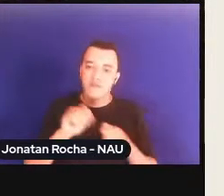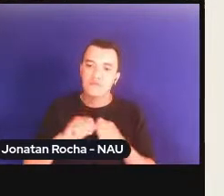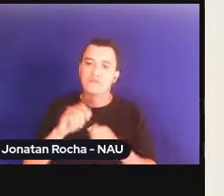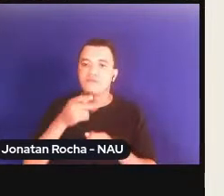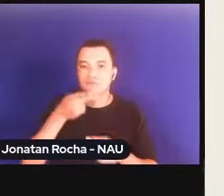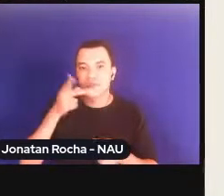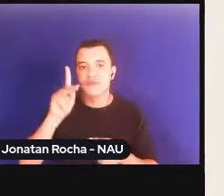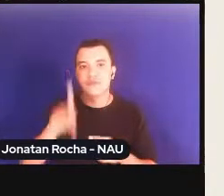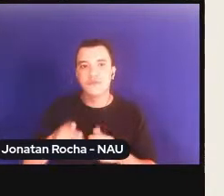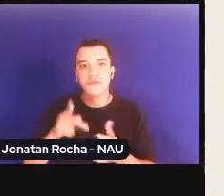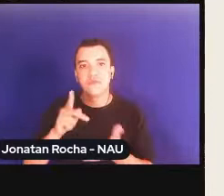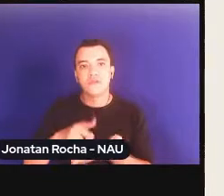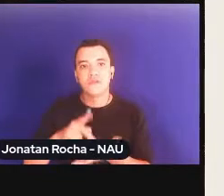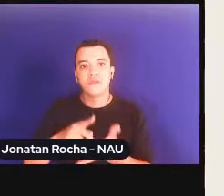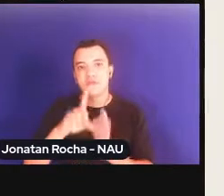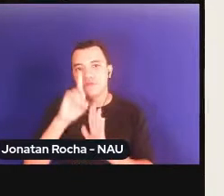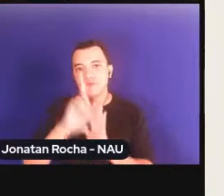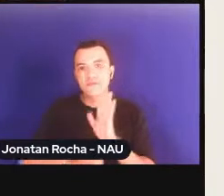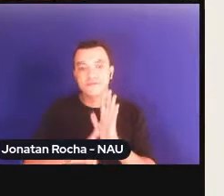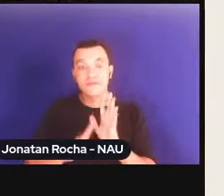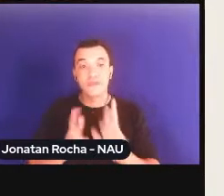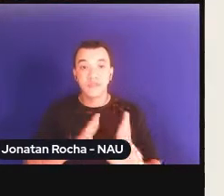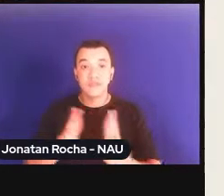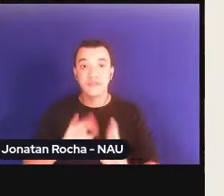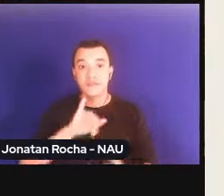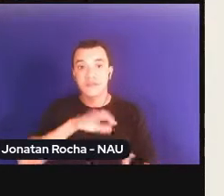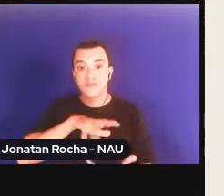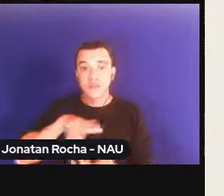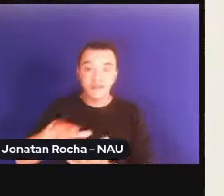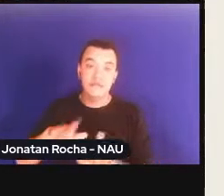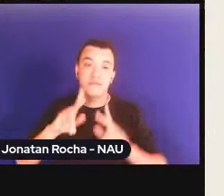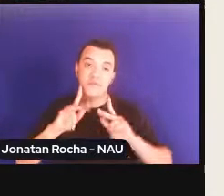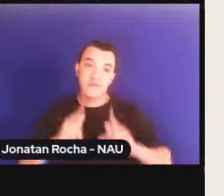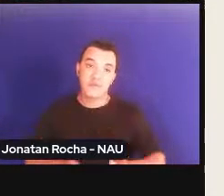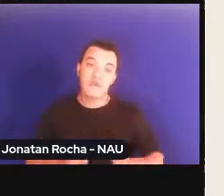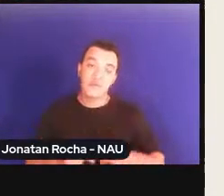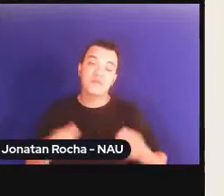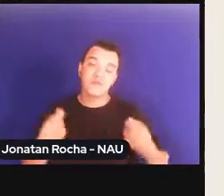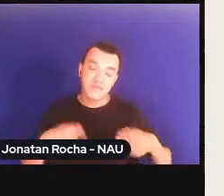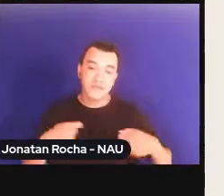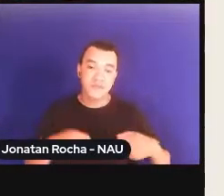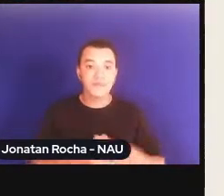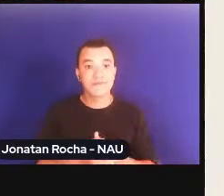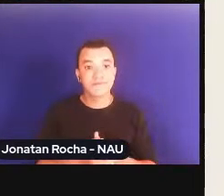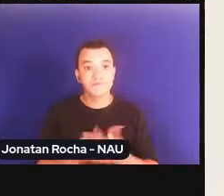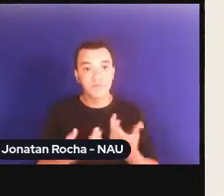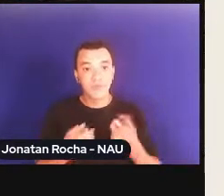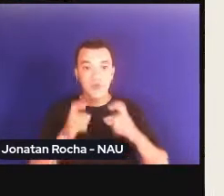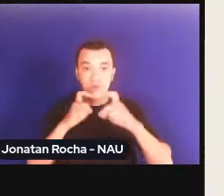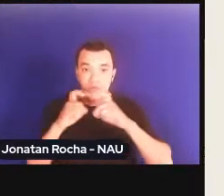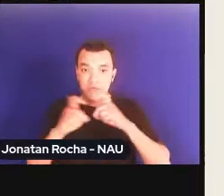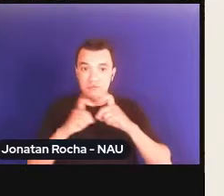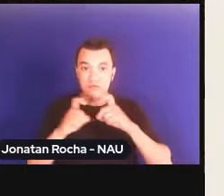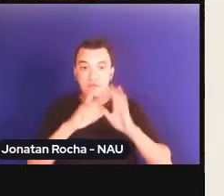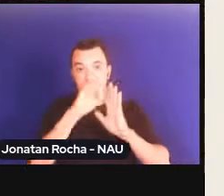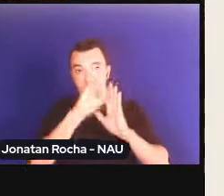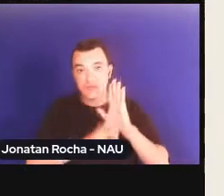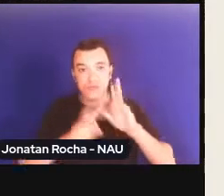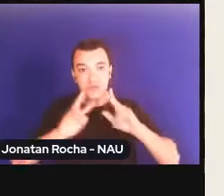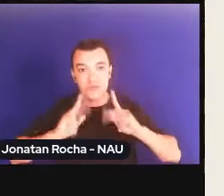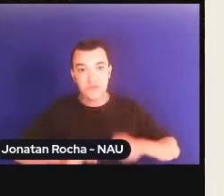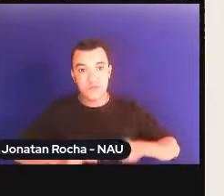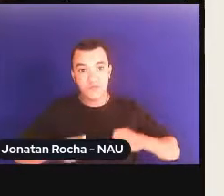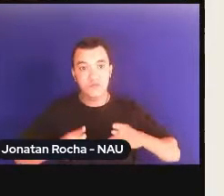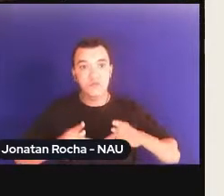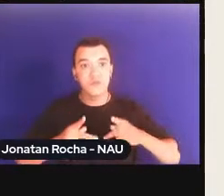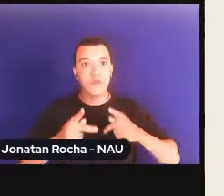relações internacionais humanitárias pressupõem isso e a discussão de direitos humanos é uma discussão que extrapola muito o